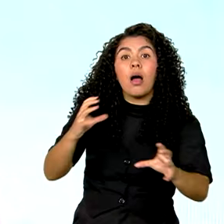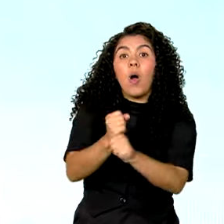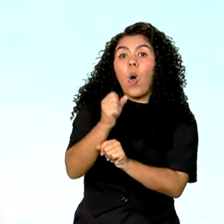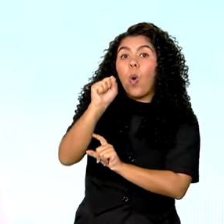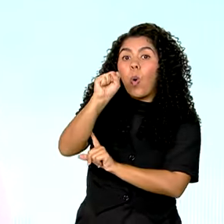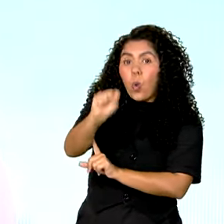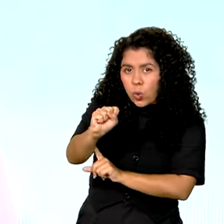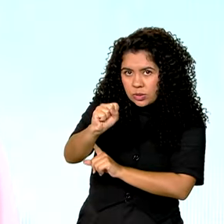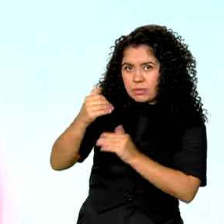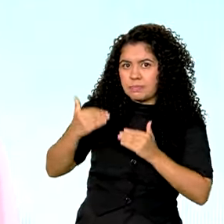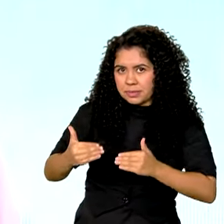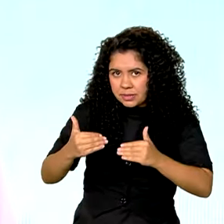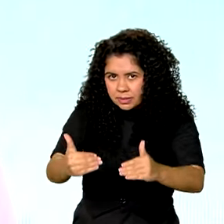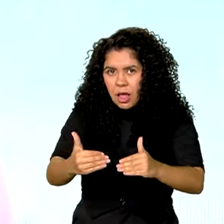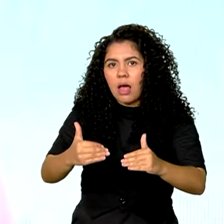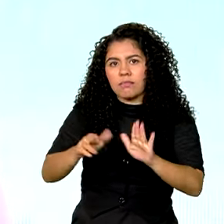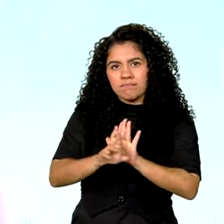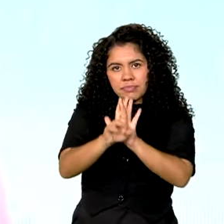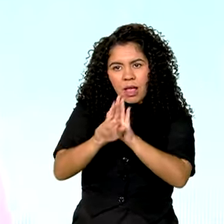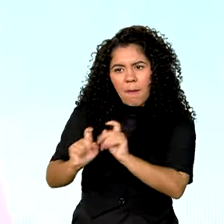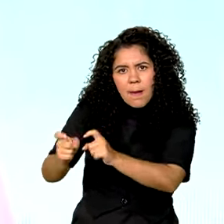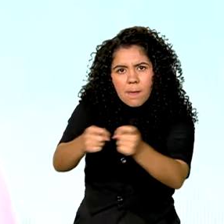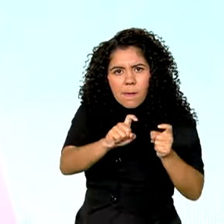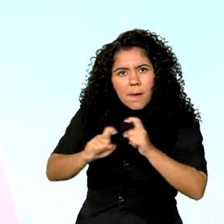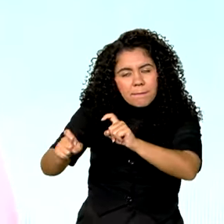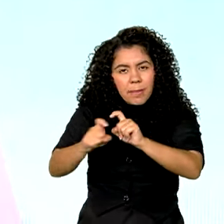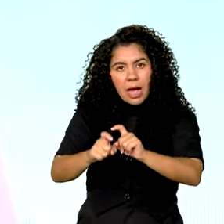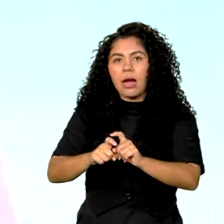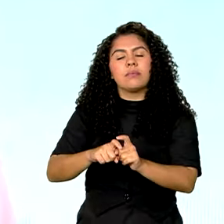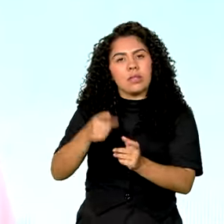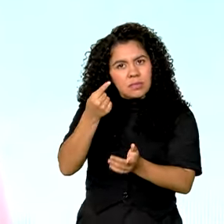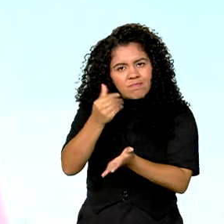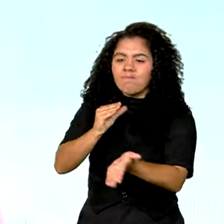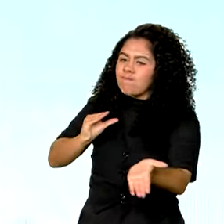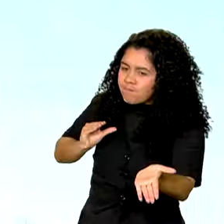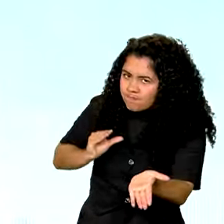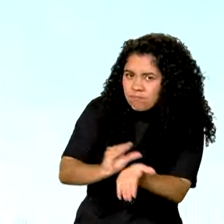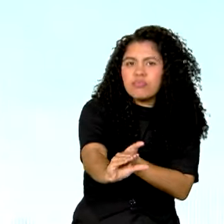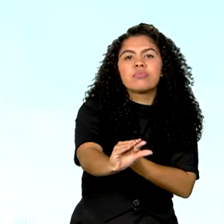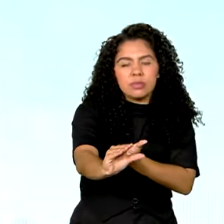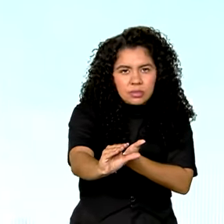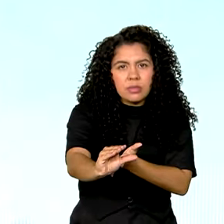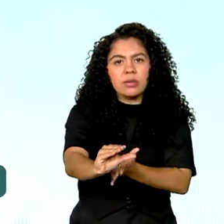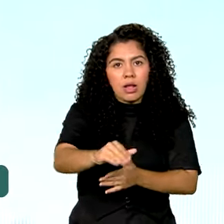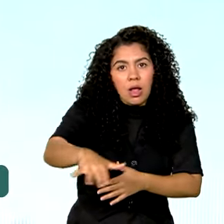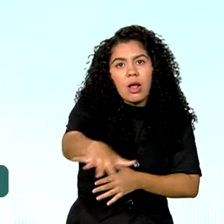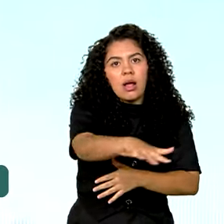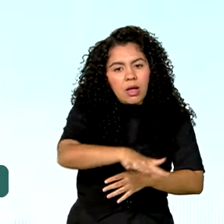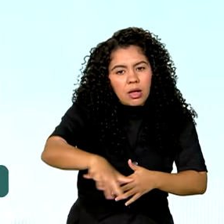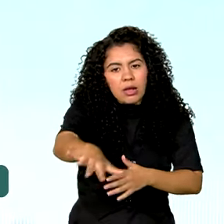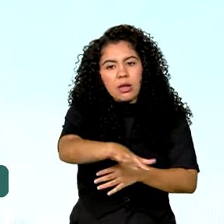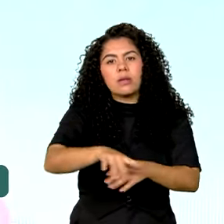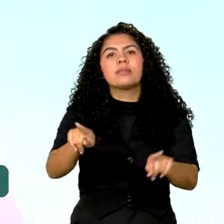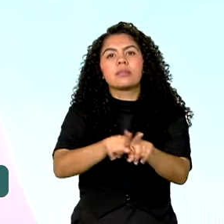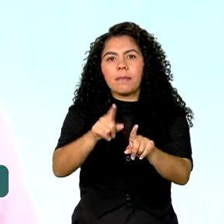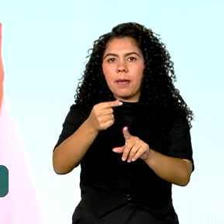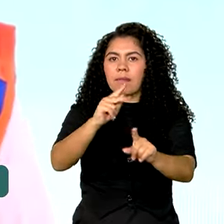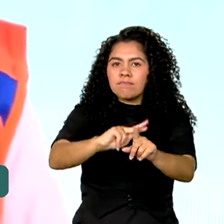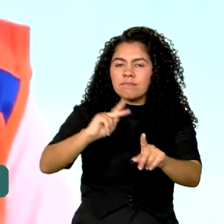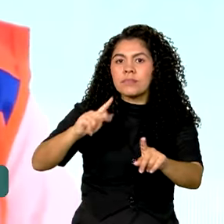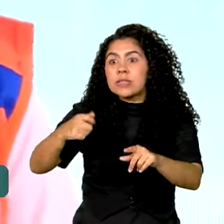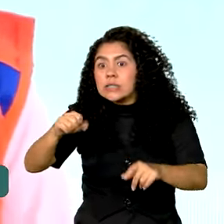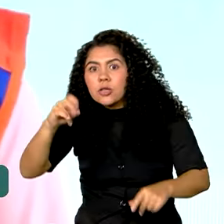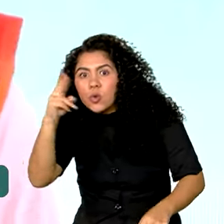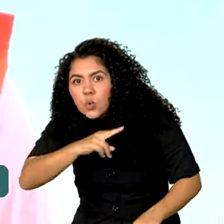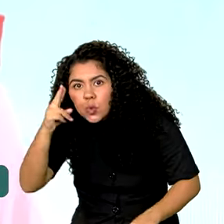ministérios envolvidos e que não faltará recursos nem orçamento, ainda que com crédito extraordinário, para que